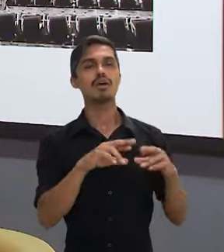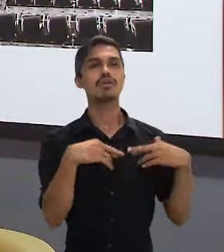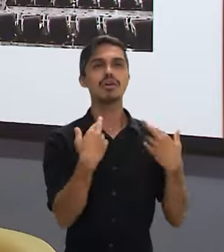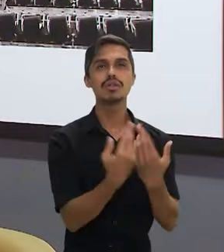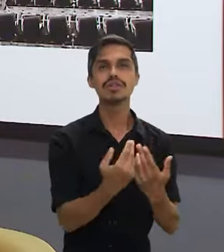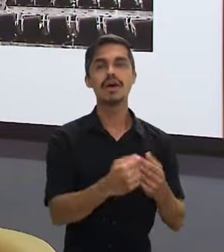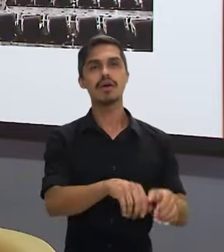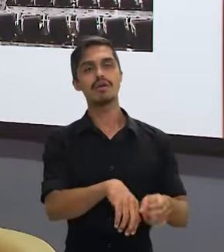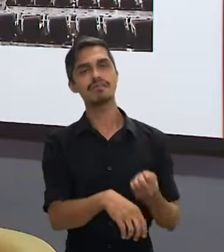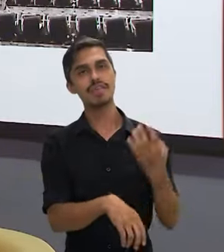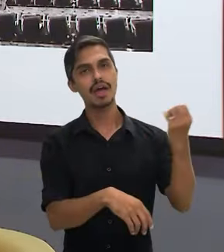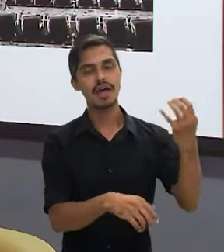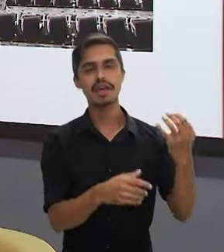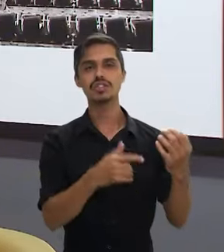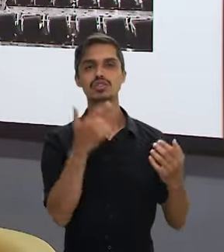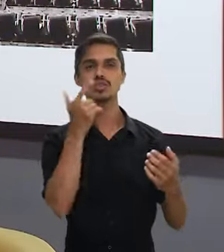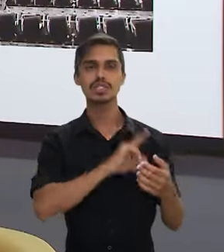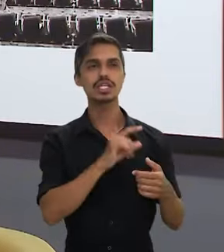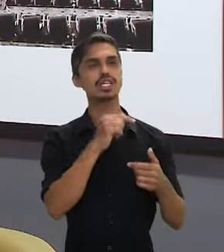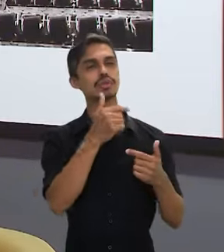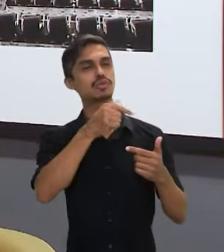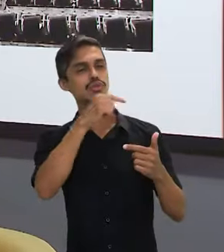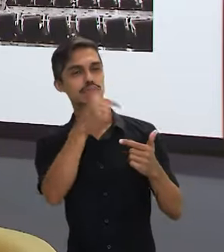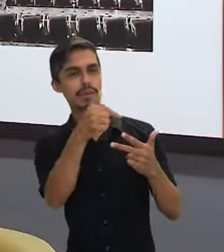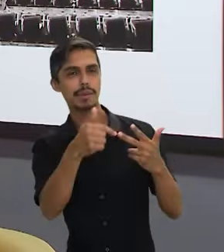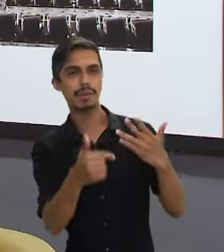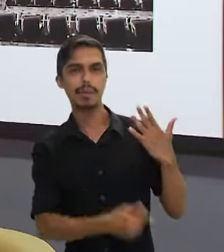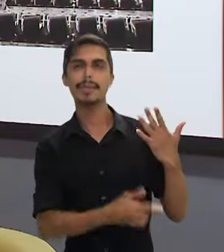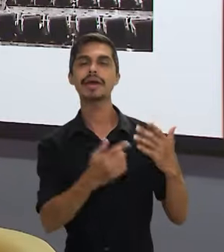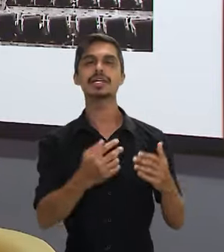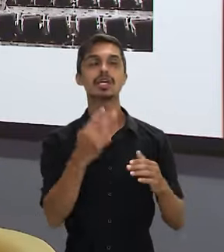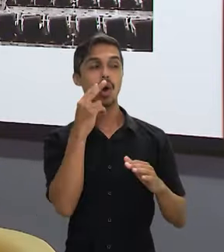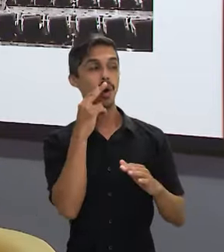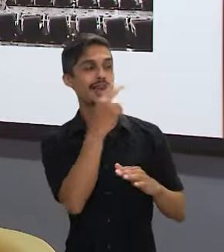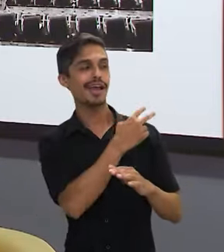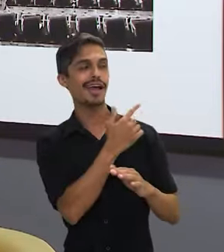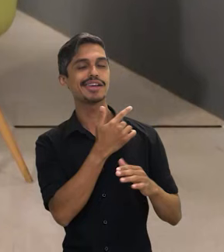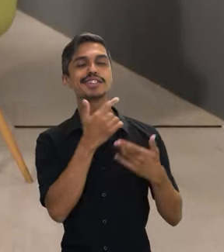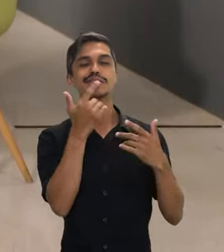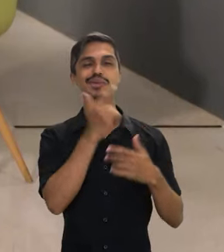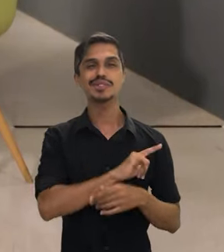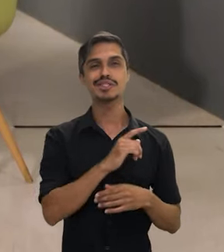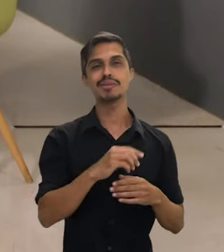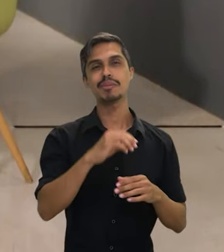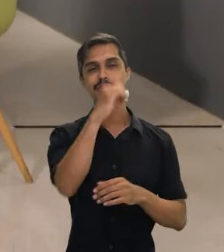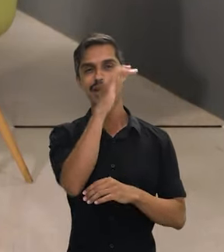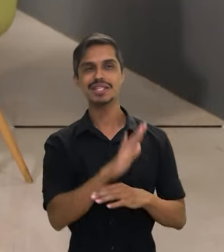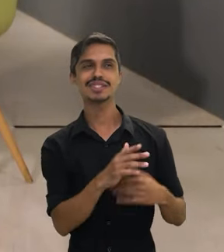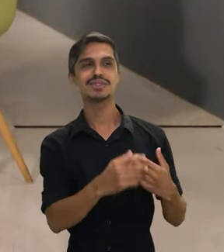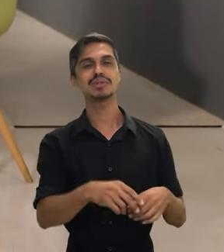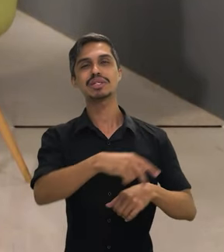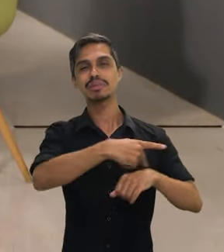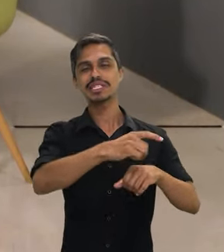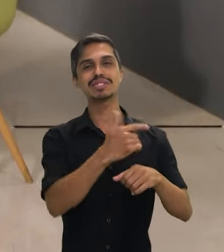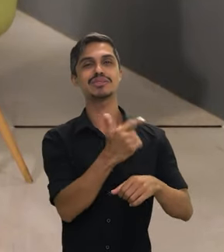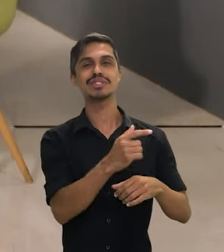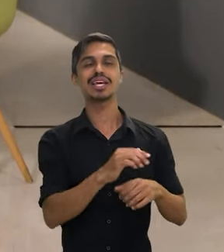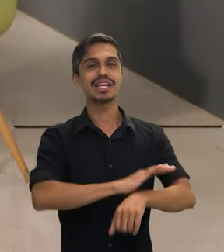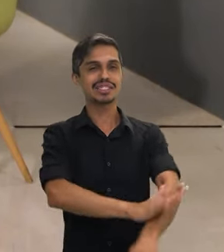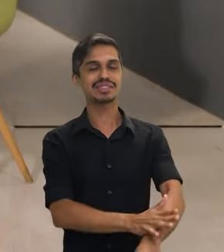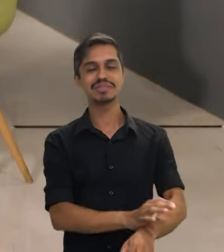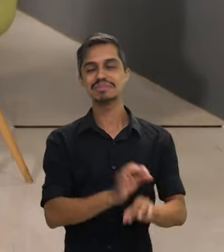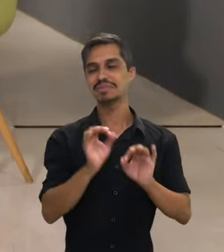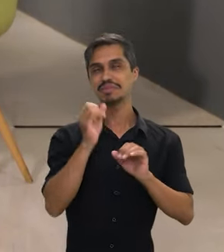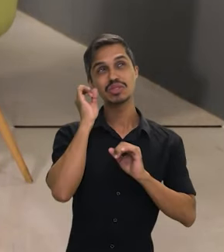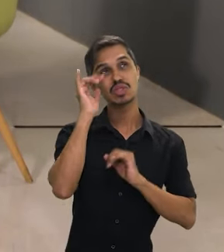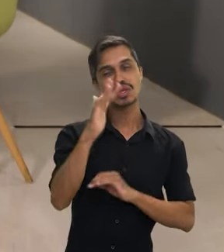cada reunião, cada trabalho, porque agora a gente tem isso, isso e isso e consegue olhar para trás e pensar num país sem racismo um dia. É o meu sonho. Então, está